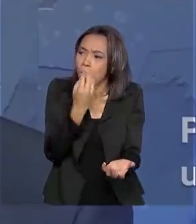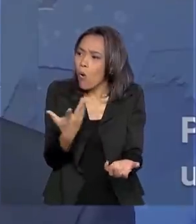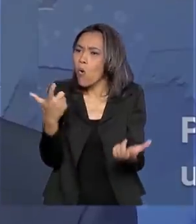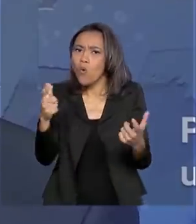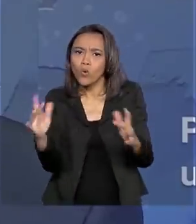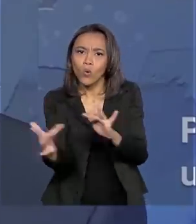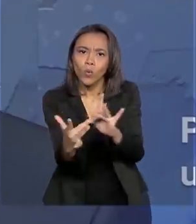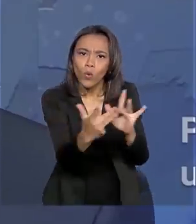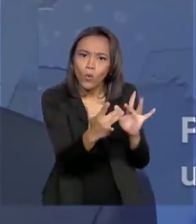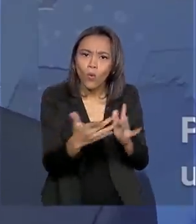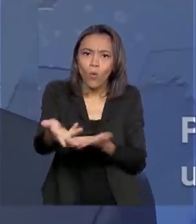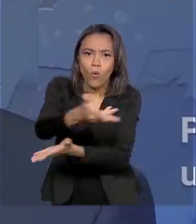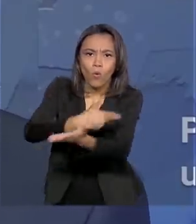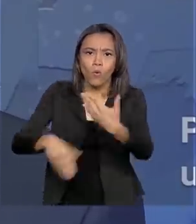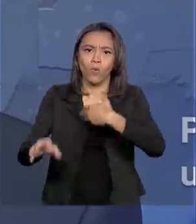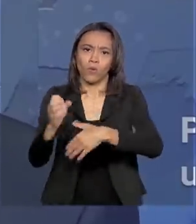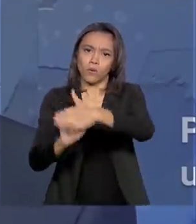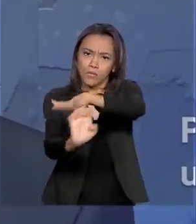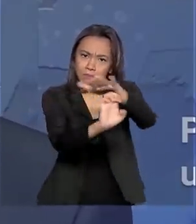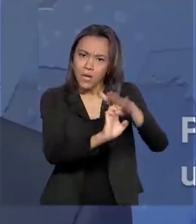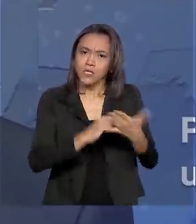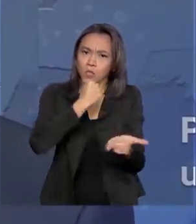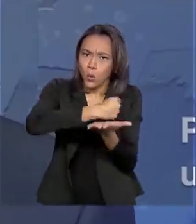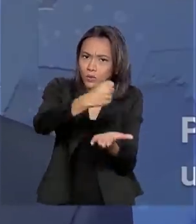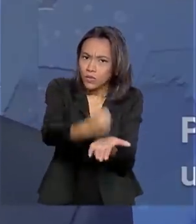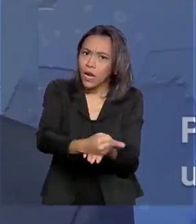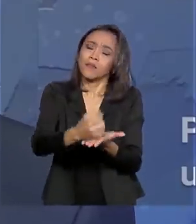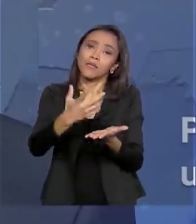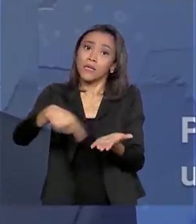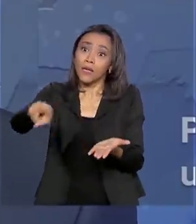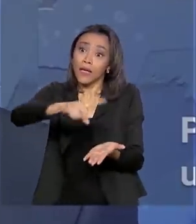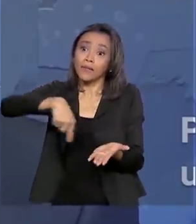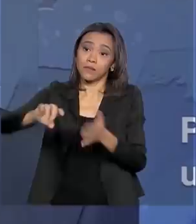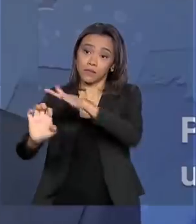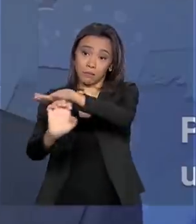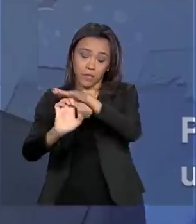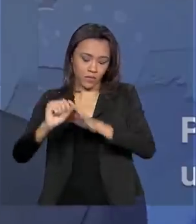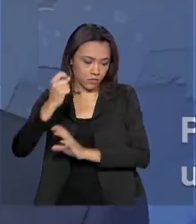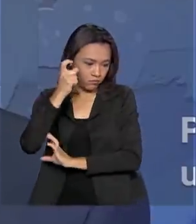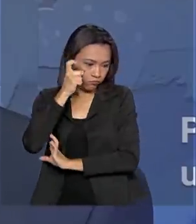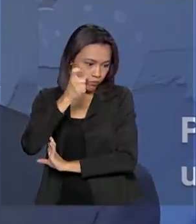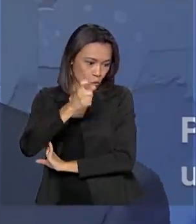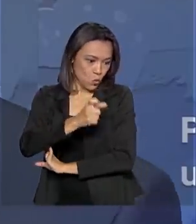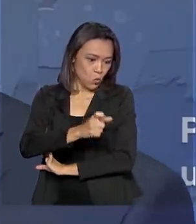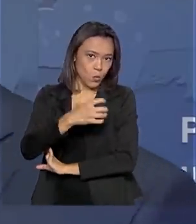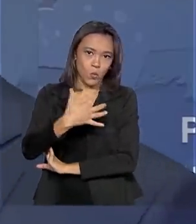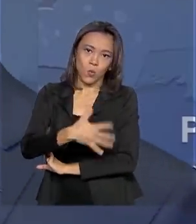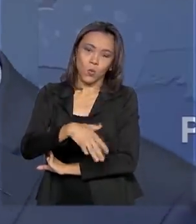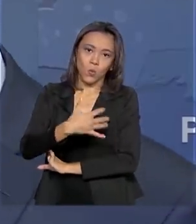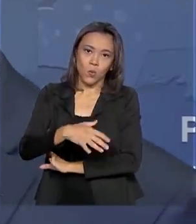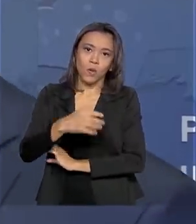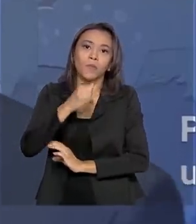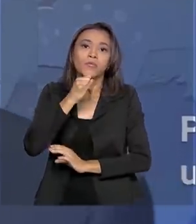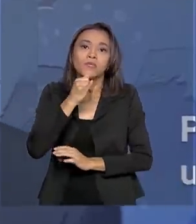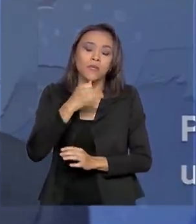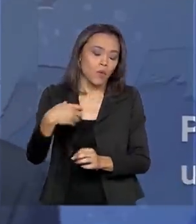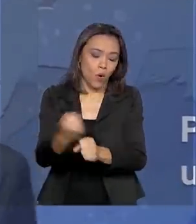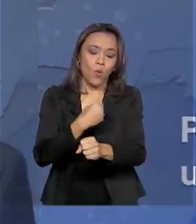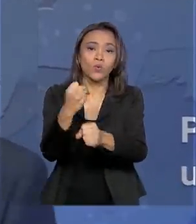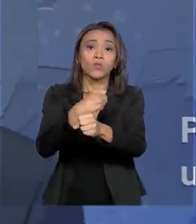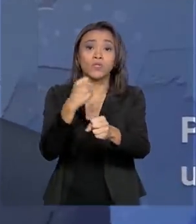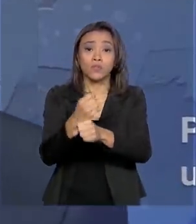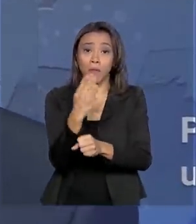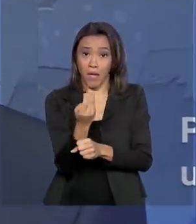bons contratos, de modo que o parceiro privado venha e saiba que ao investir, por exemplo, na duplicação da BR